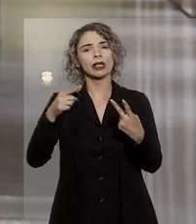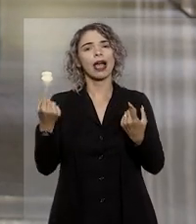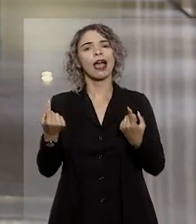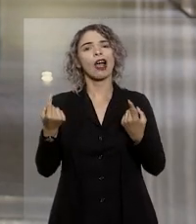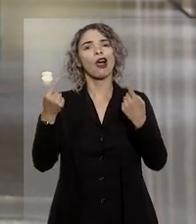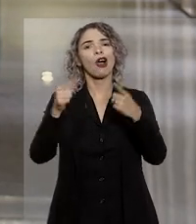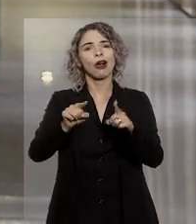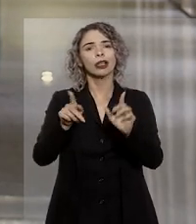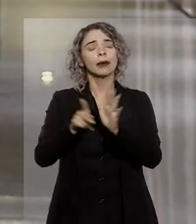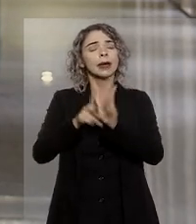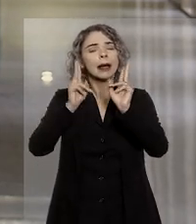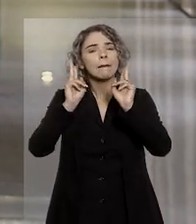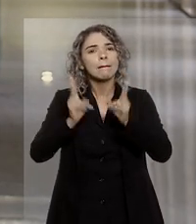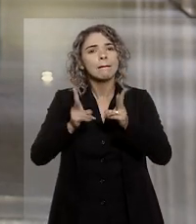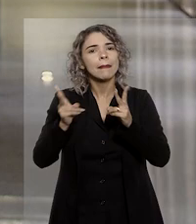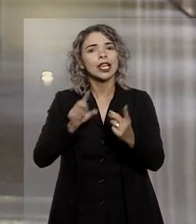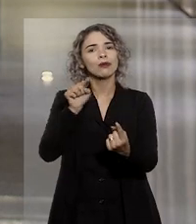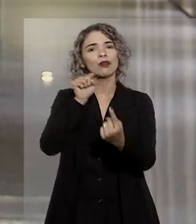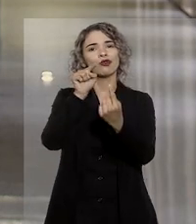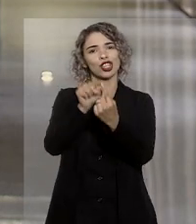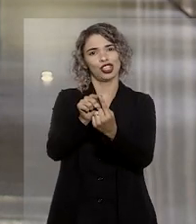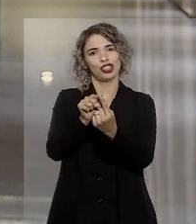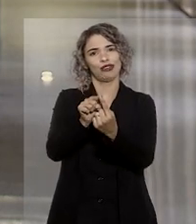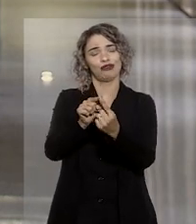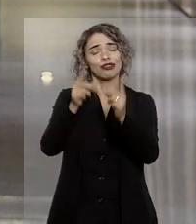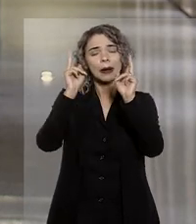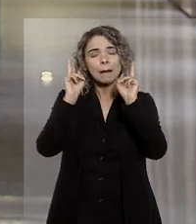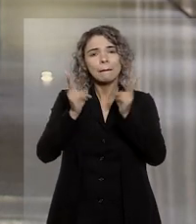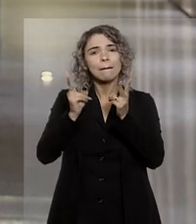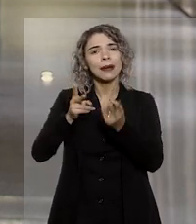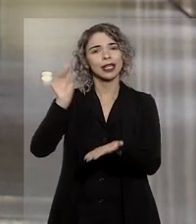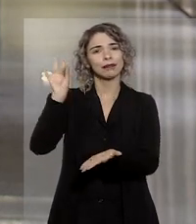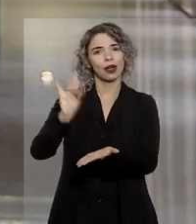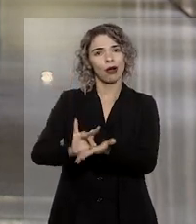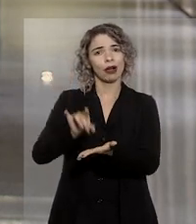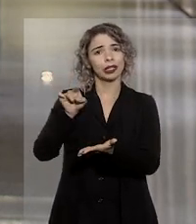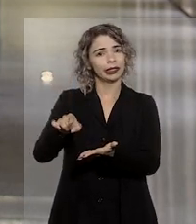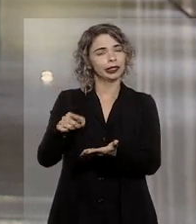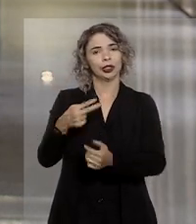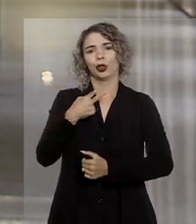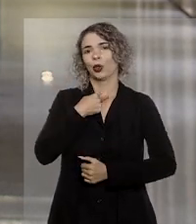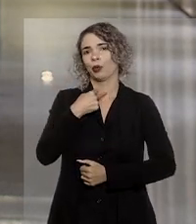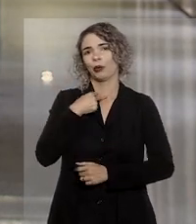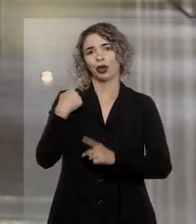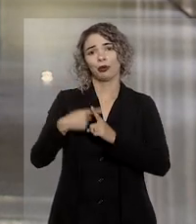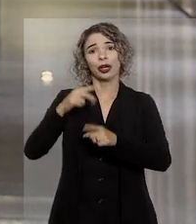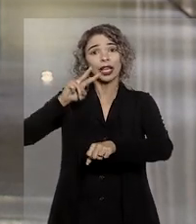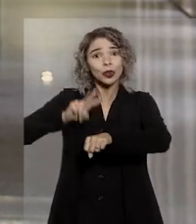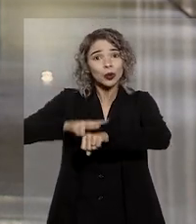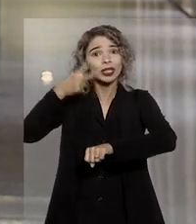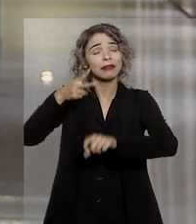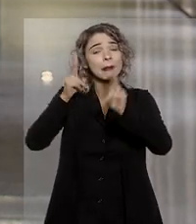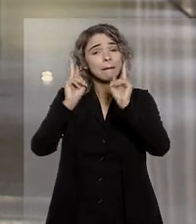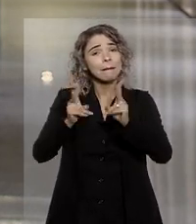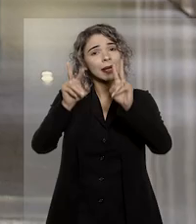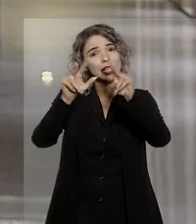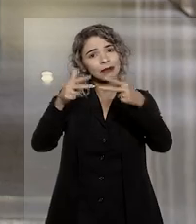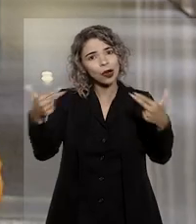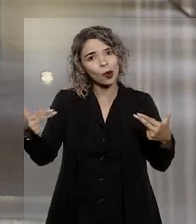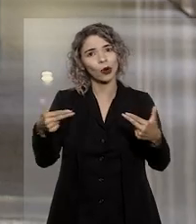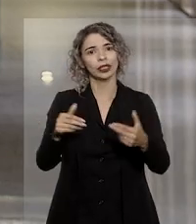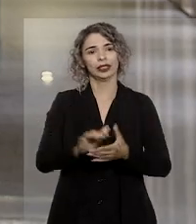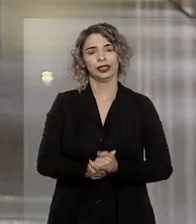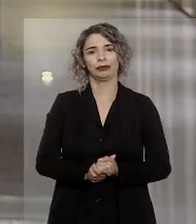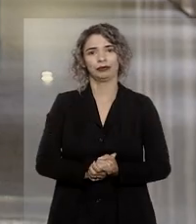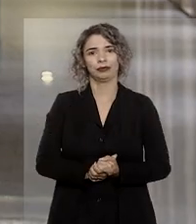de infração foram lavrados pelas mesmas razões e pelo mesmo fato, sendo o caso de indevida duplicidade de sanções